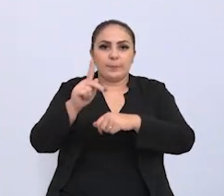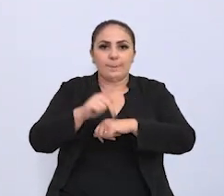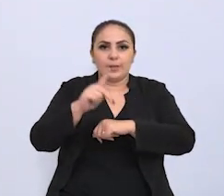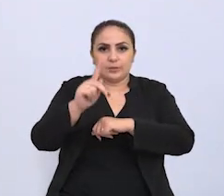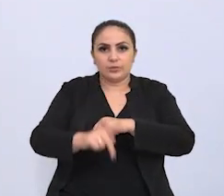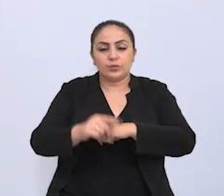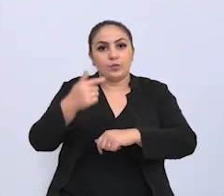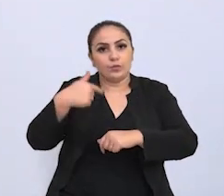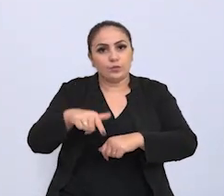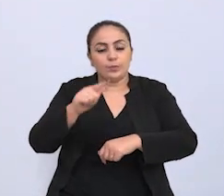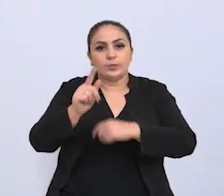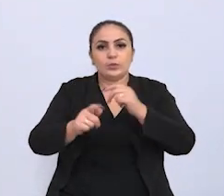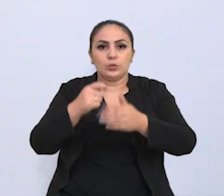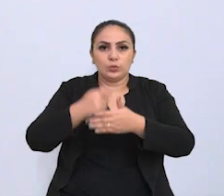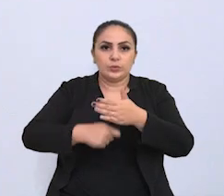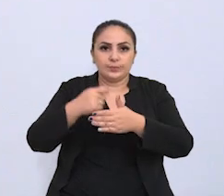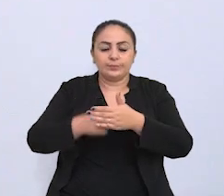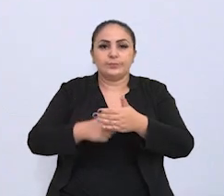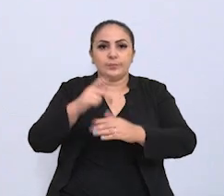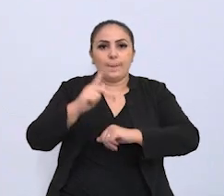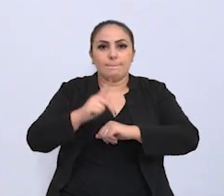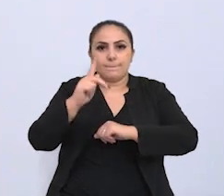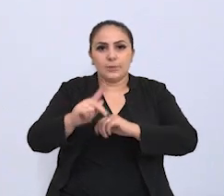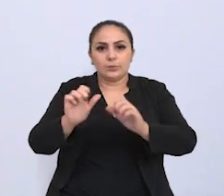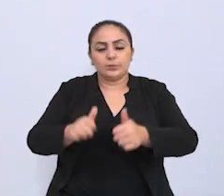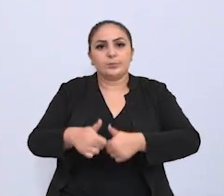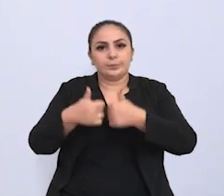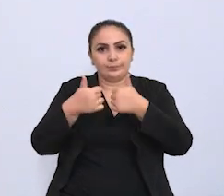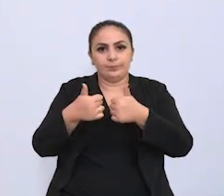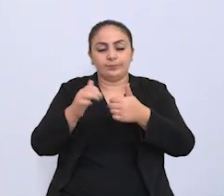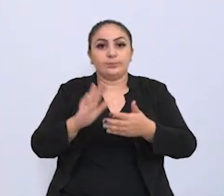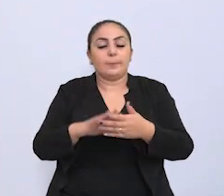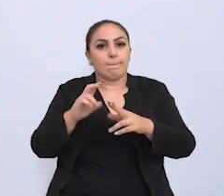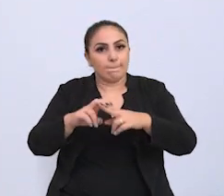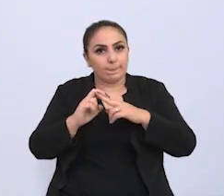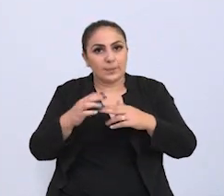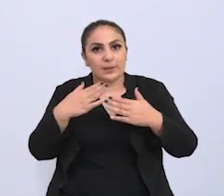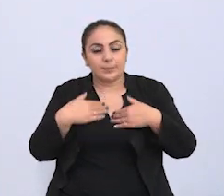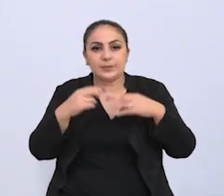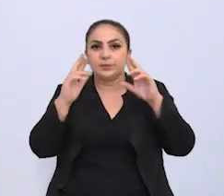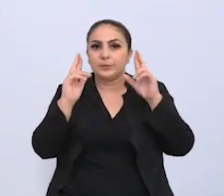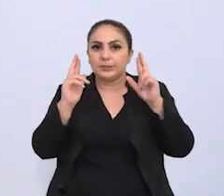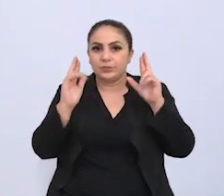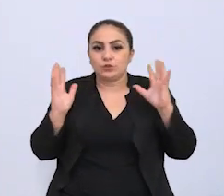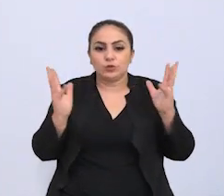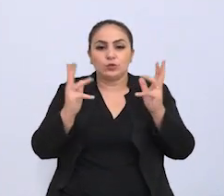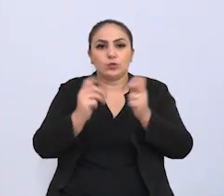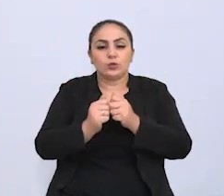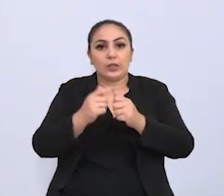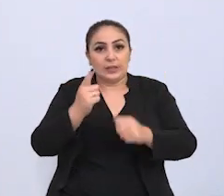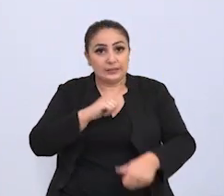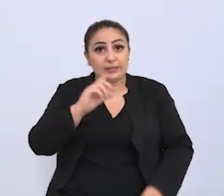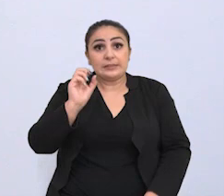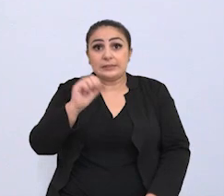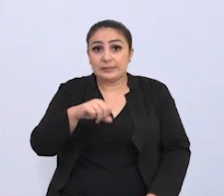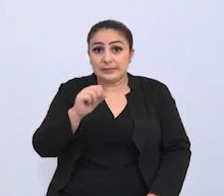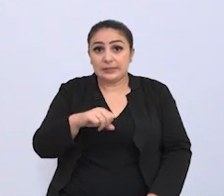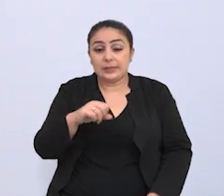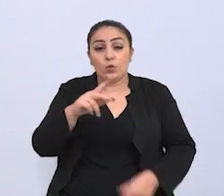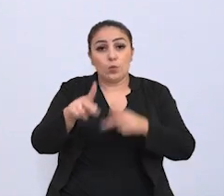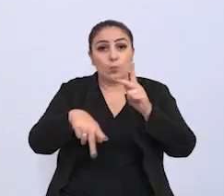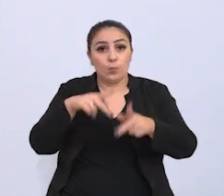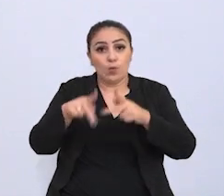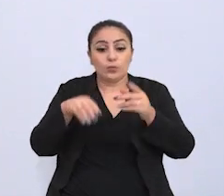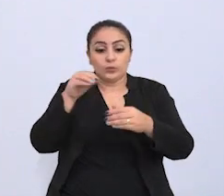população de passo fundo vamos estar lutando por um passo fundo melhor então a minha expectativa é ter sim